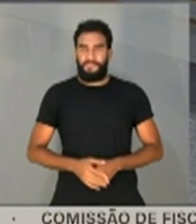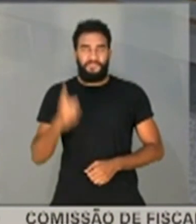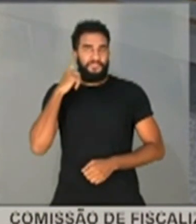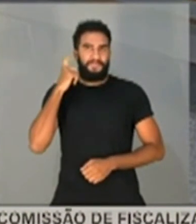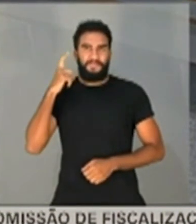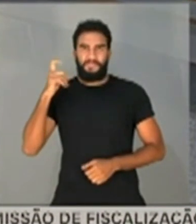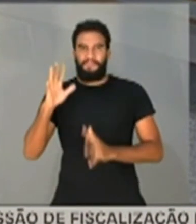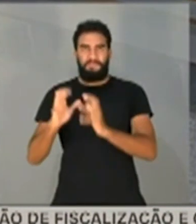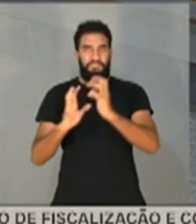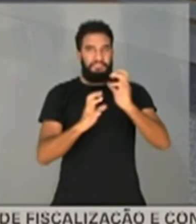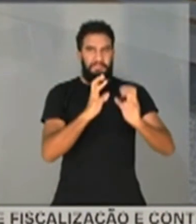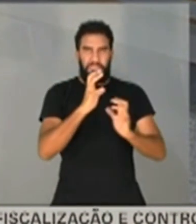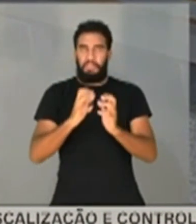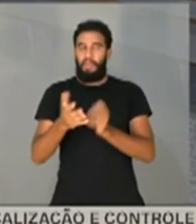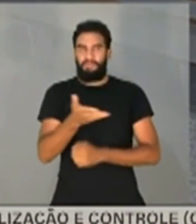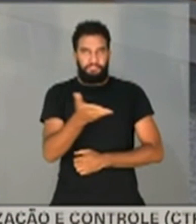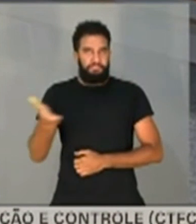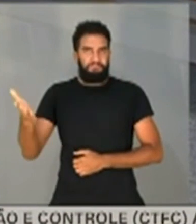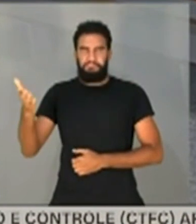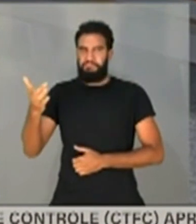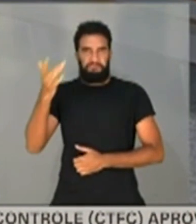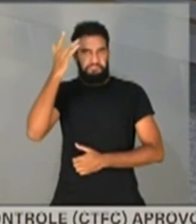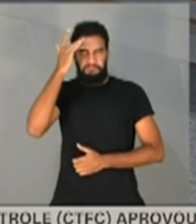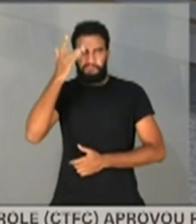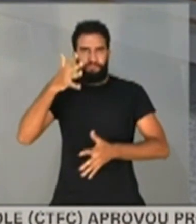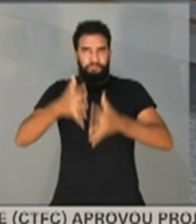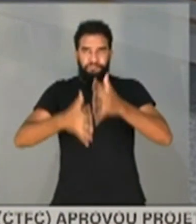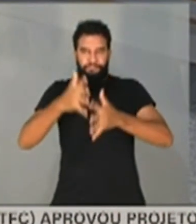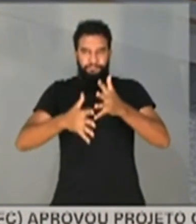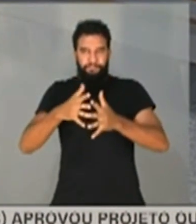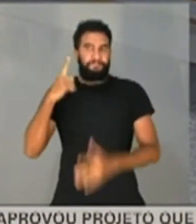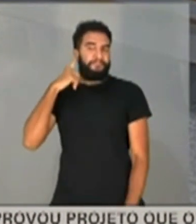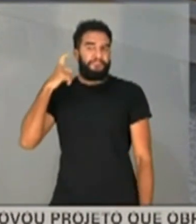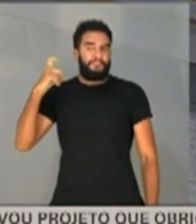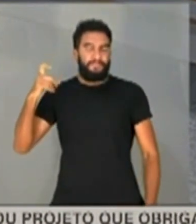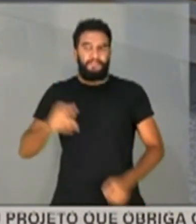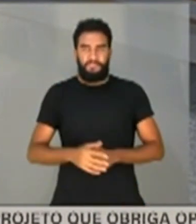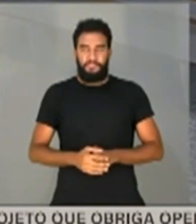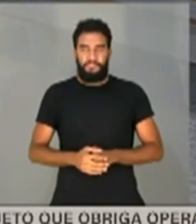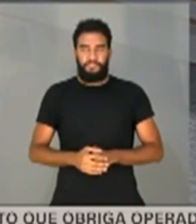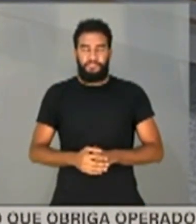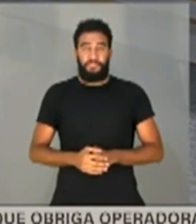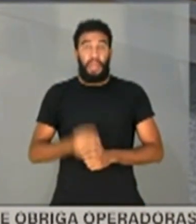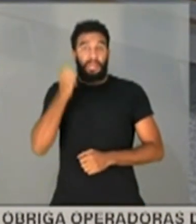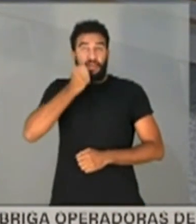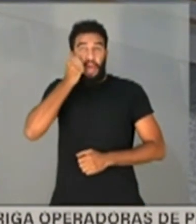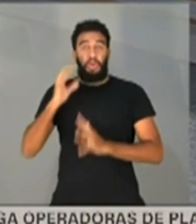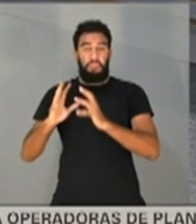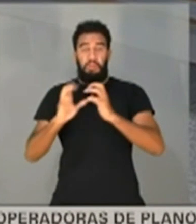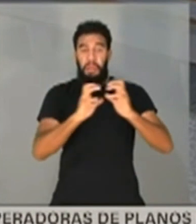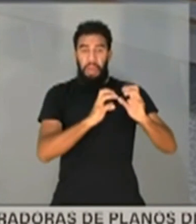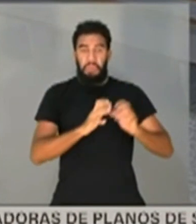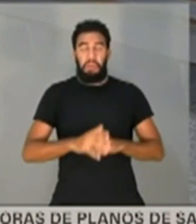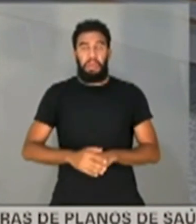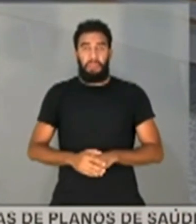o moleque, Desculpa. O senhor é machista, Tá pensando que está onde, rapaz? O O está aí por mérito. Está aí por favor